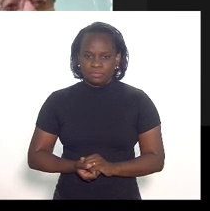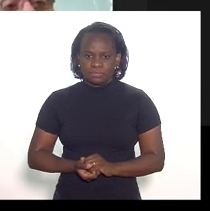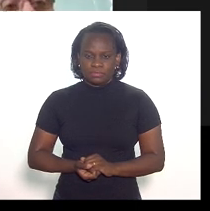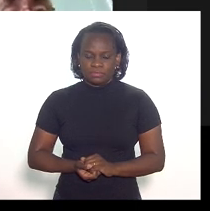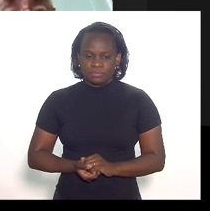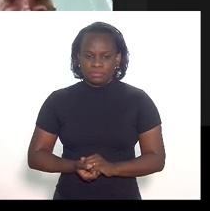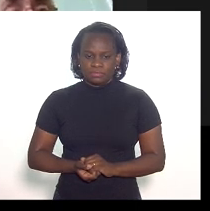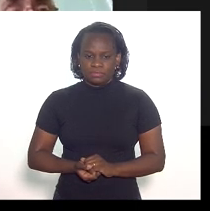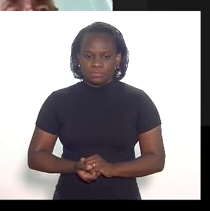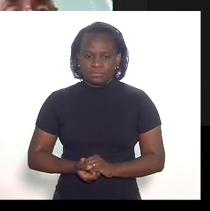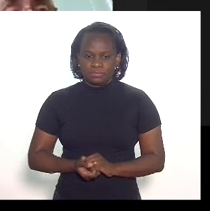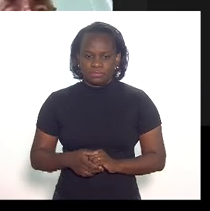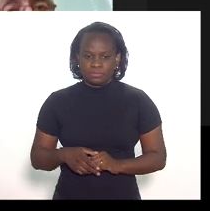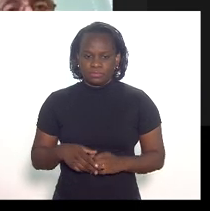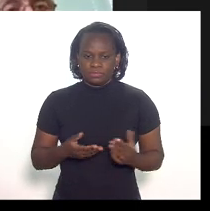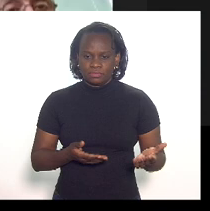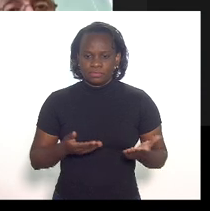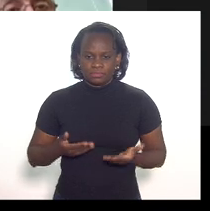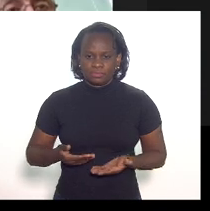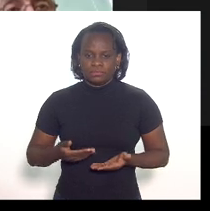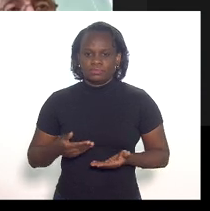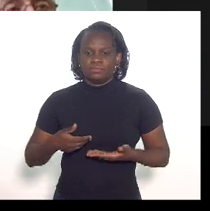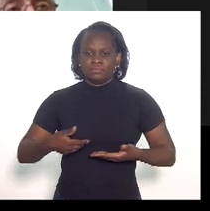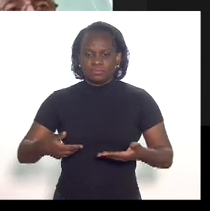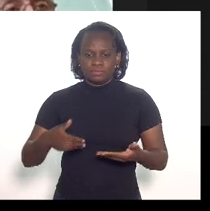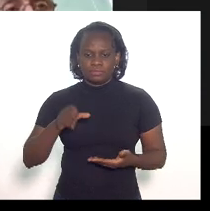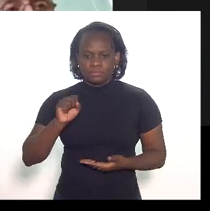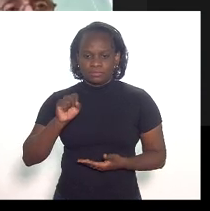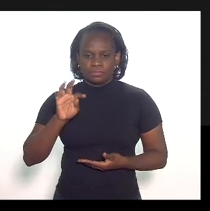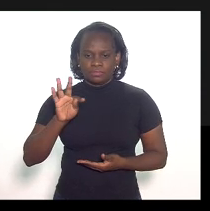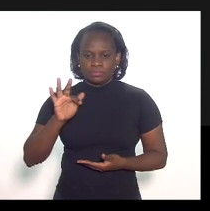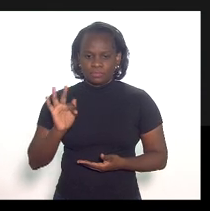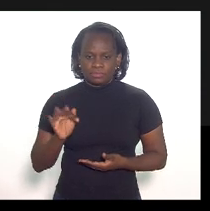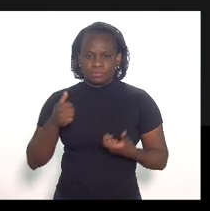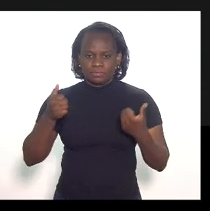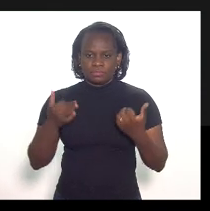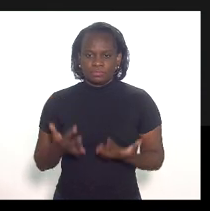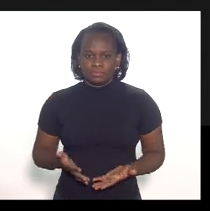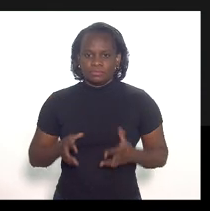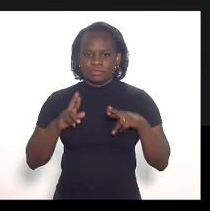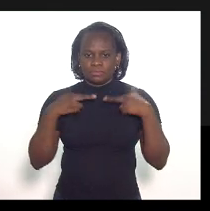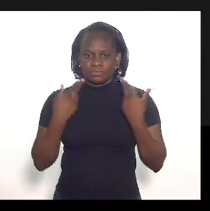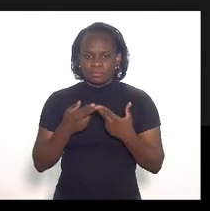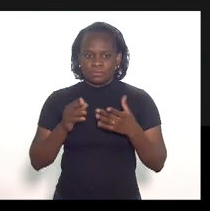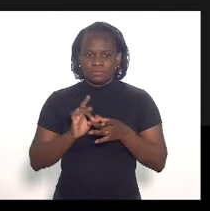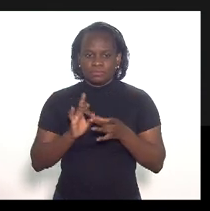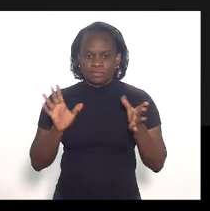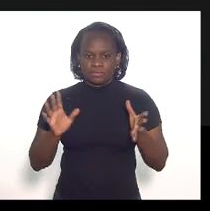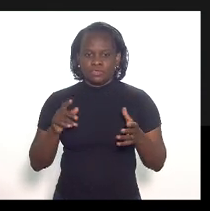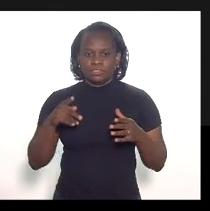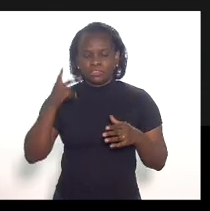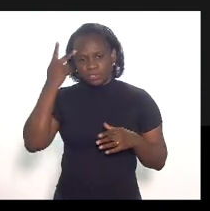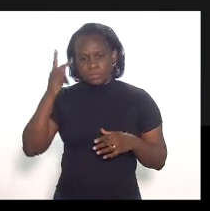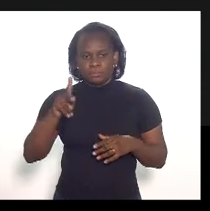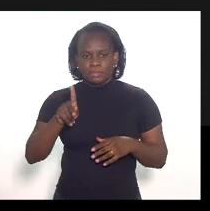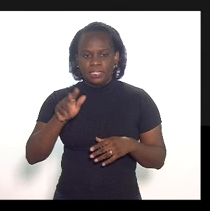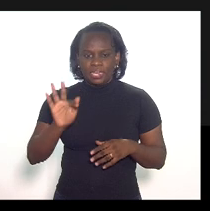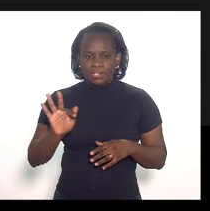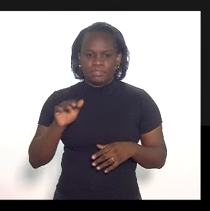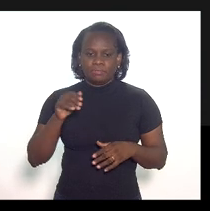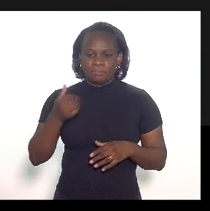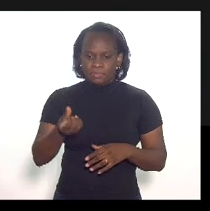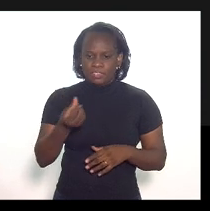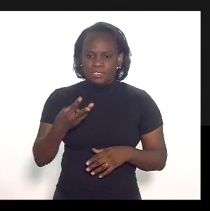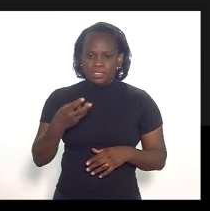pelo Supremo Tribunal Federal para fazer uma exposição na audiência pública sobre a DPF 635 a